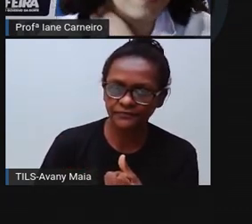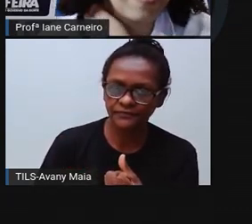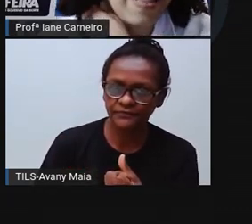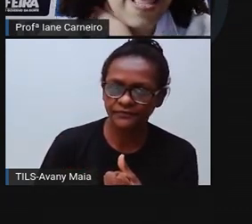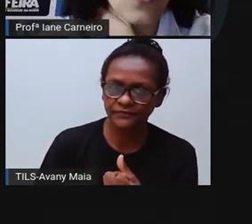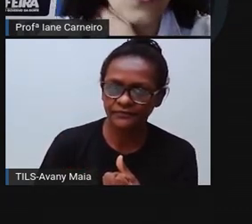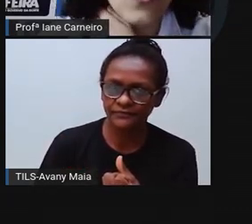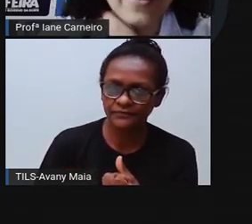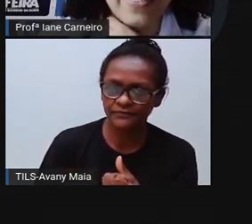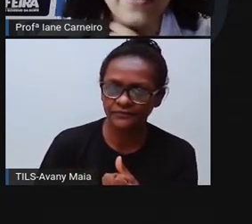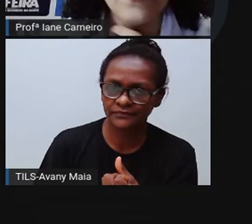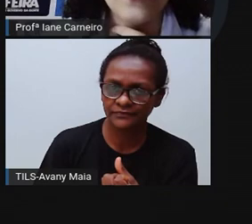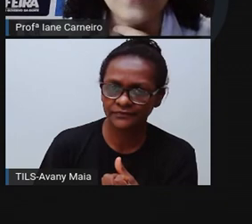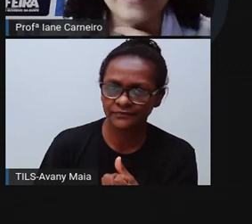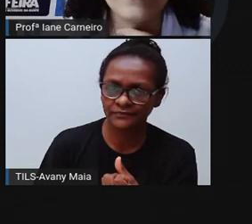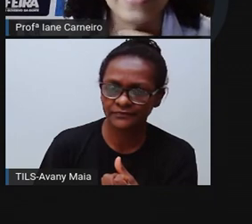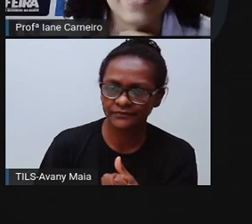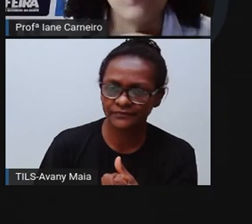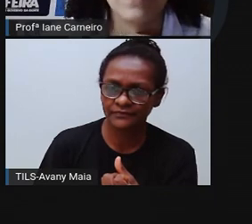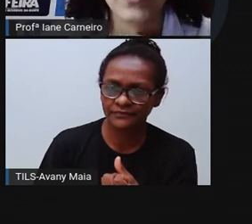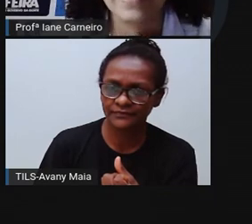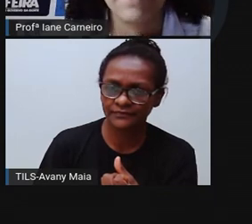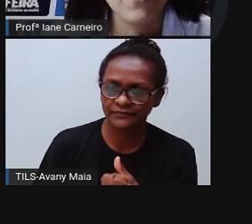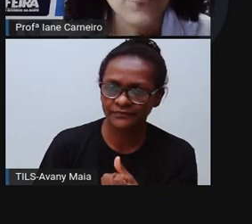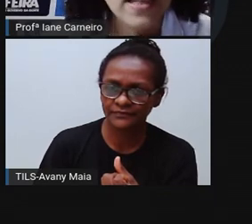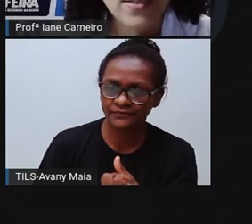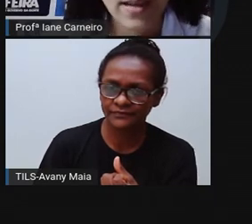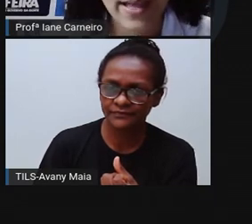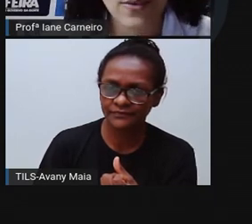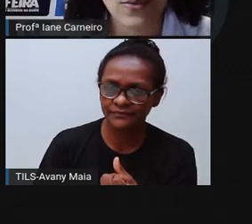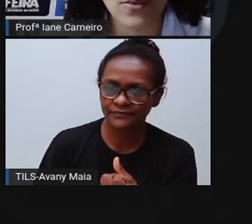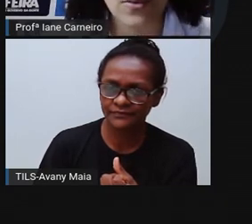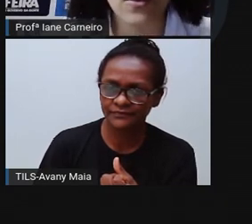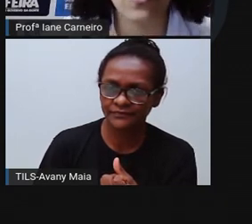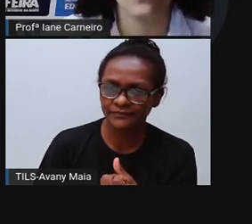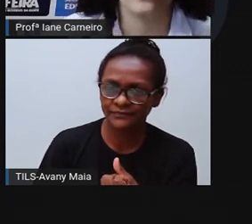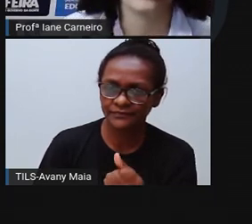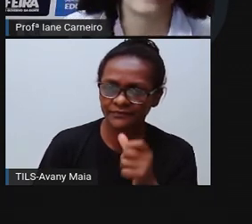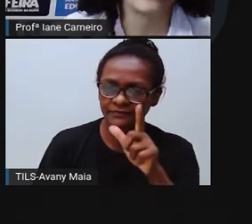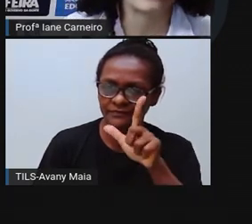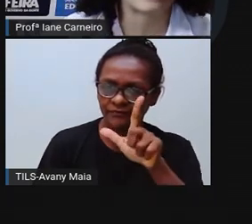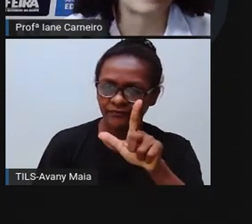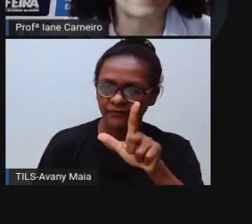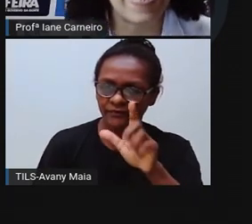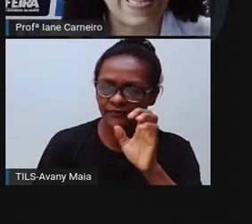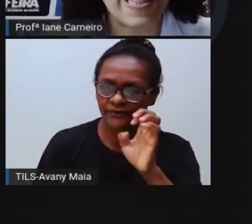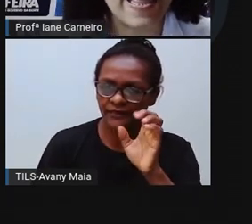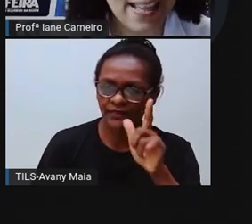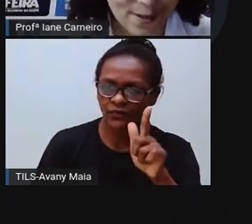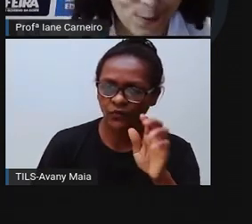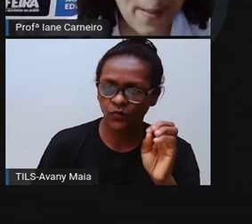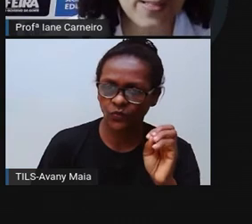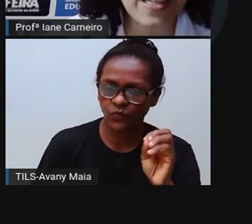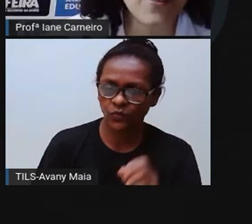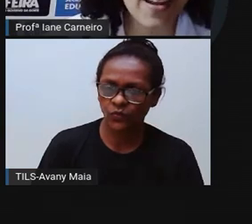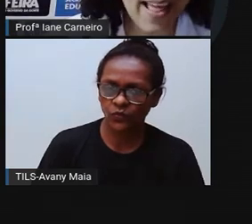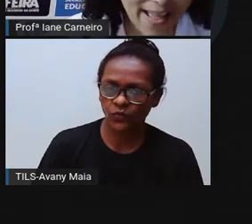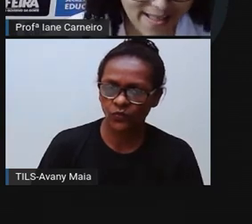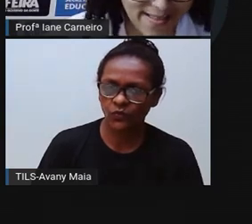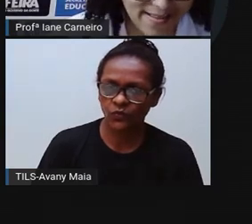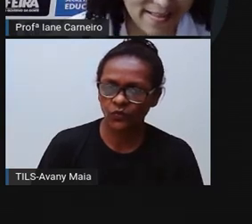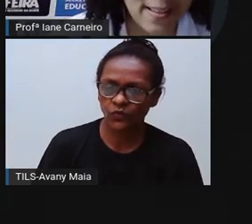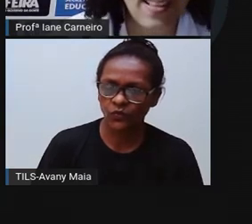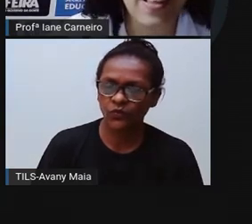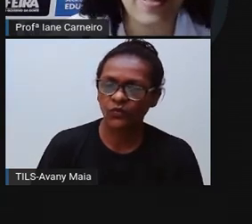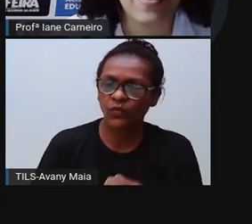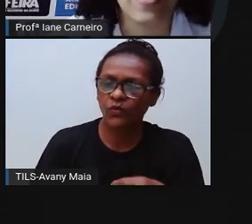Lego, né? Vamos escrever Lego com a pauta? Bem fácil o Lego. Vamos lá? Lê. Como é que eu escrevo o Lê?